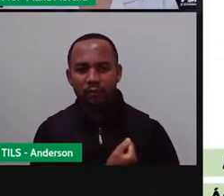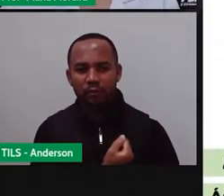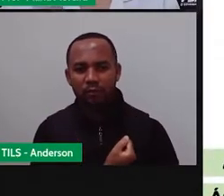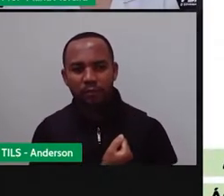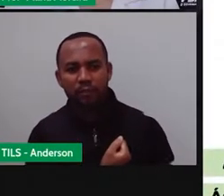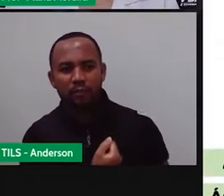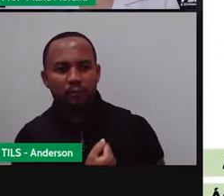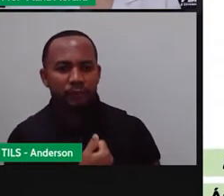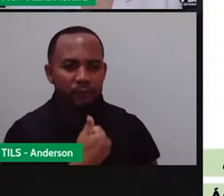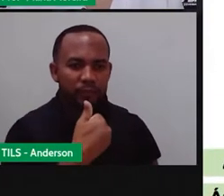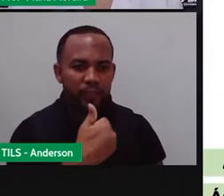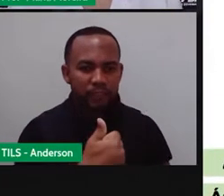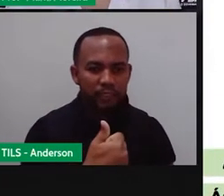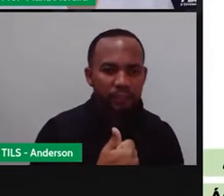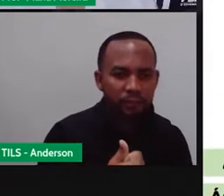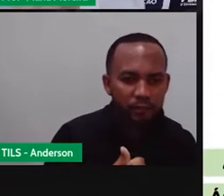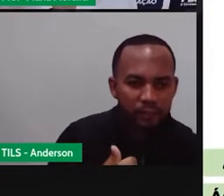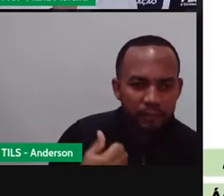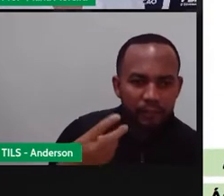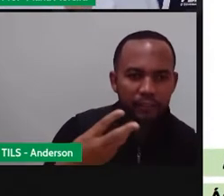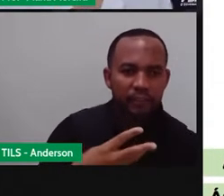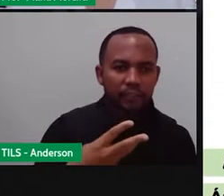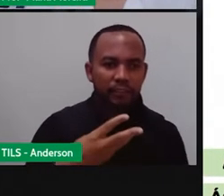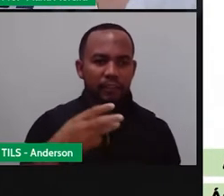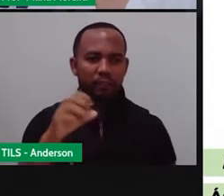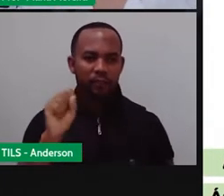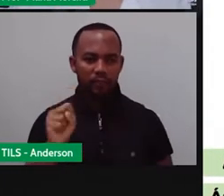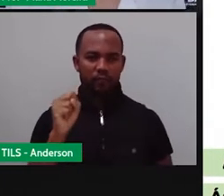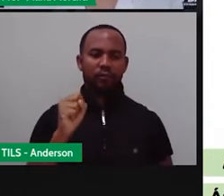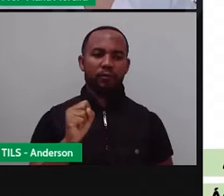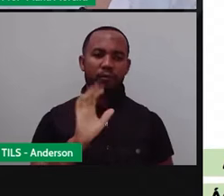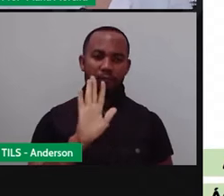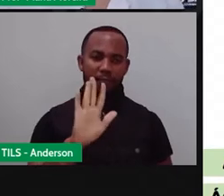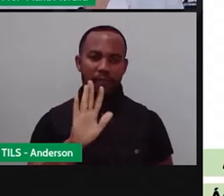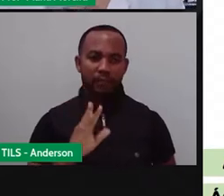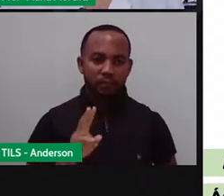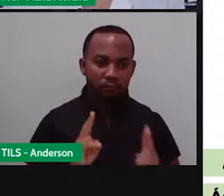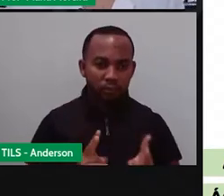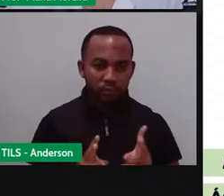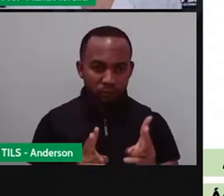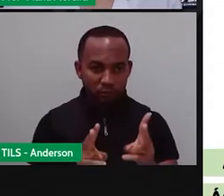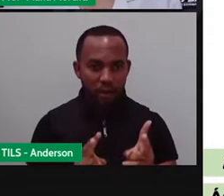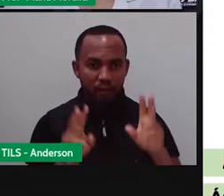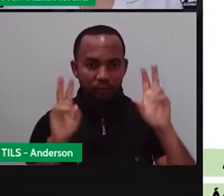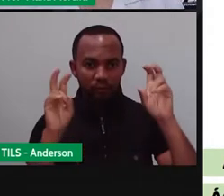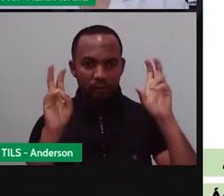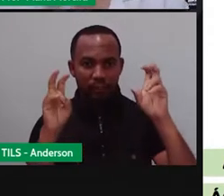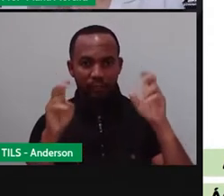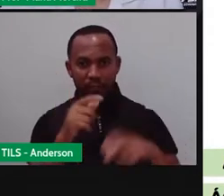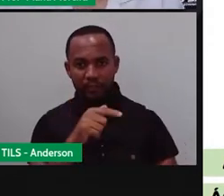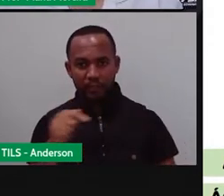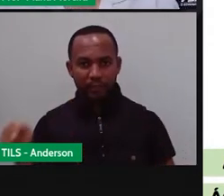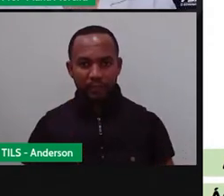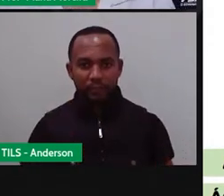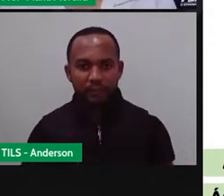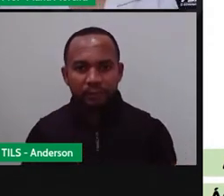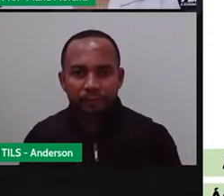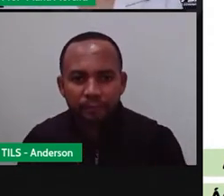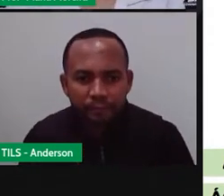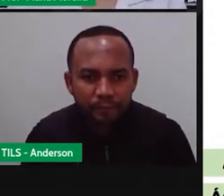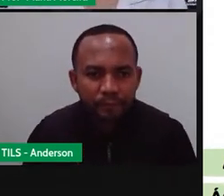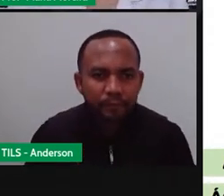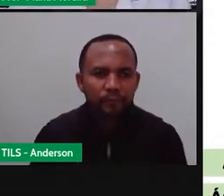138. E vamos aí continuar, né? Com a nossa temática da semana, mundo dos